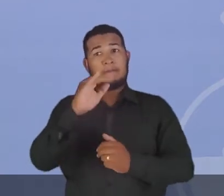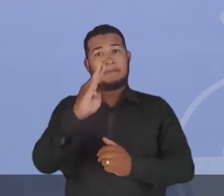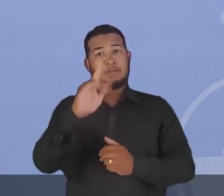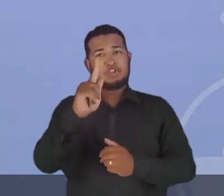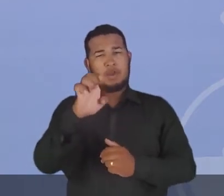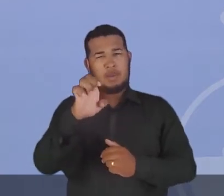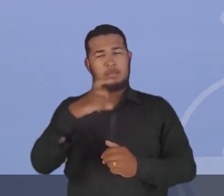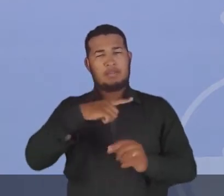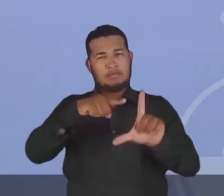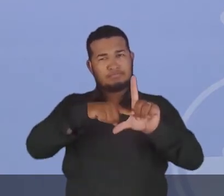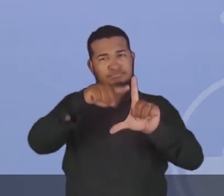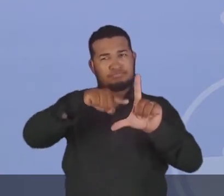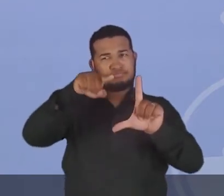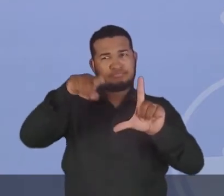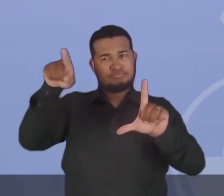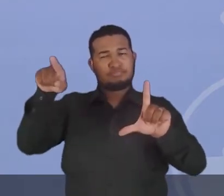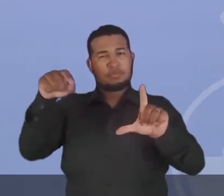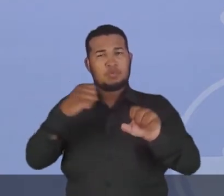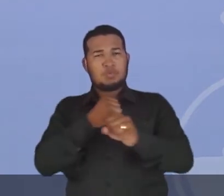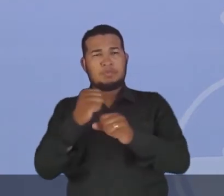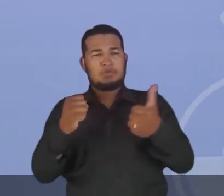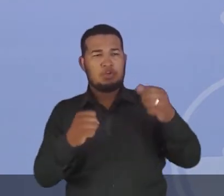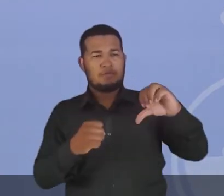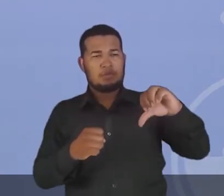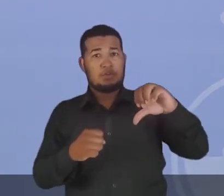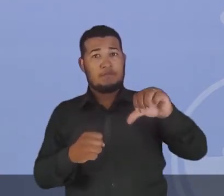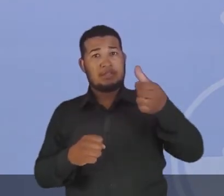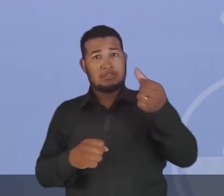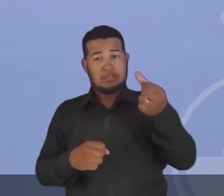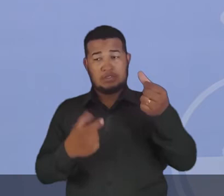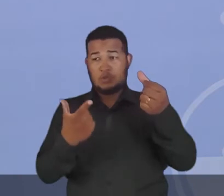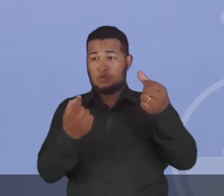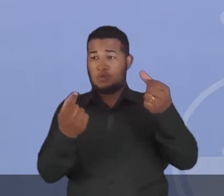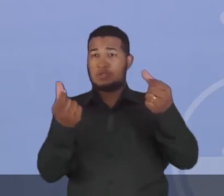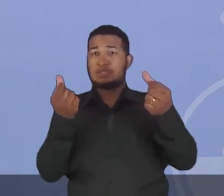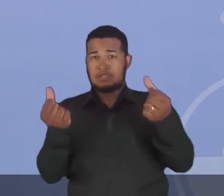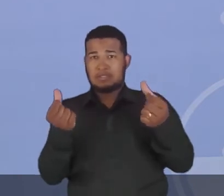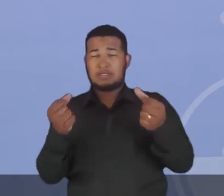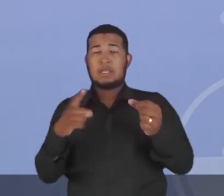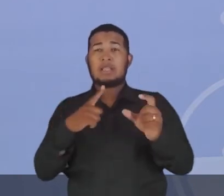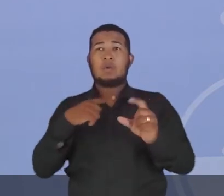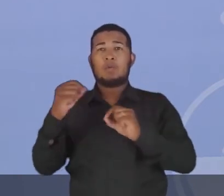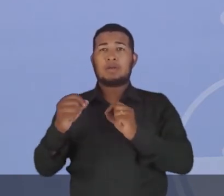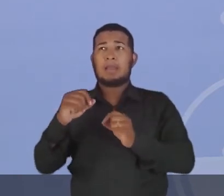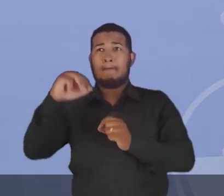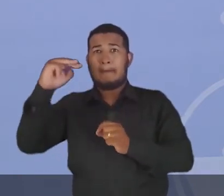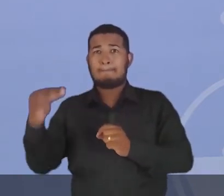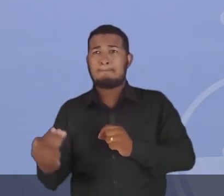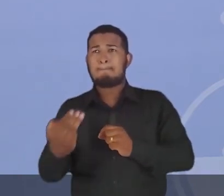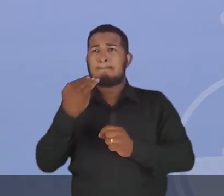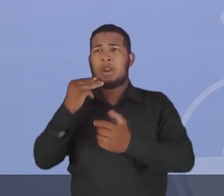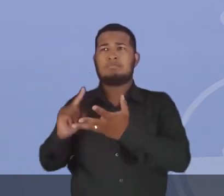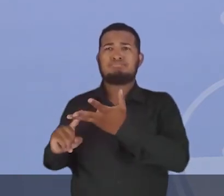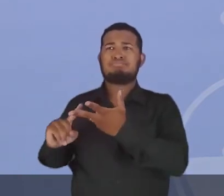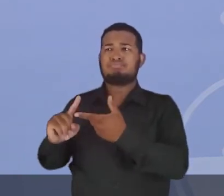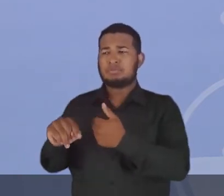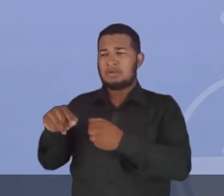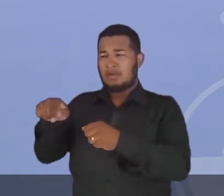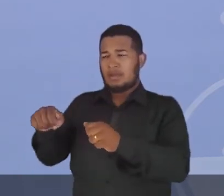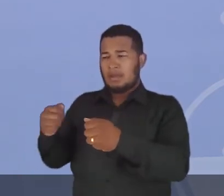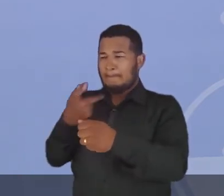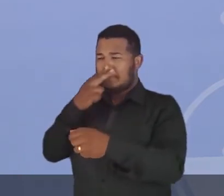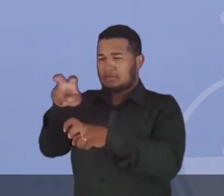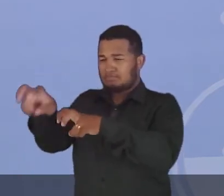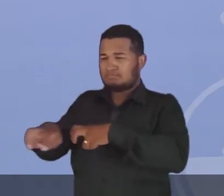1996 e 2006, mais de 1,5 milhões de trabalhadores rurais, eles abandonaram o